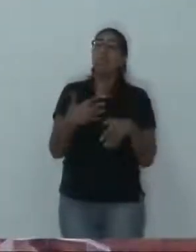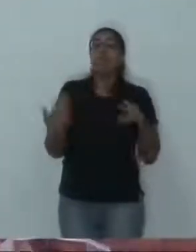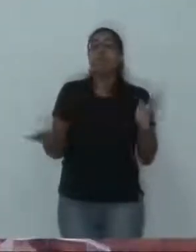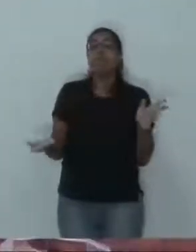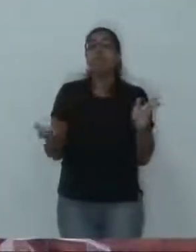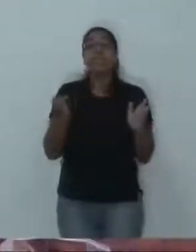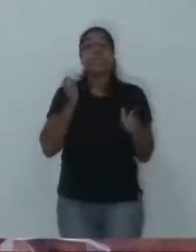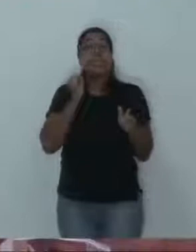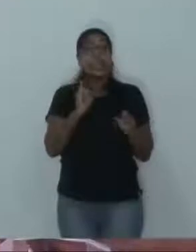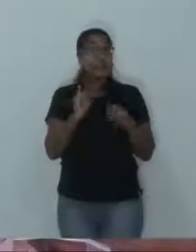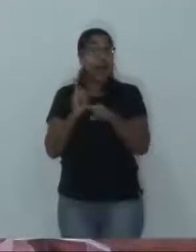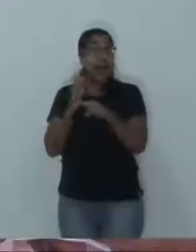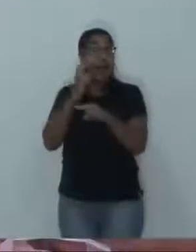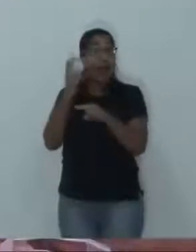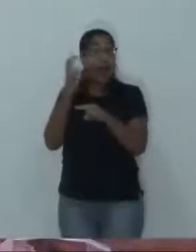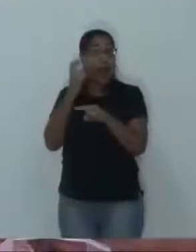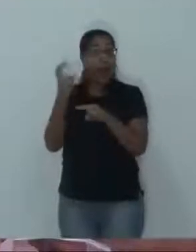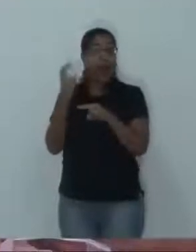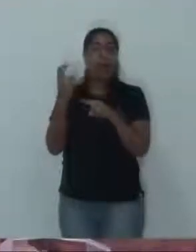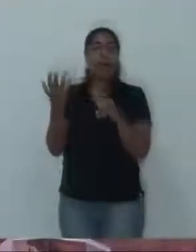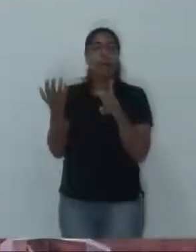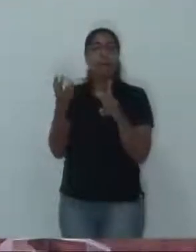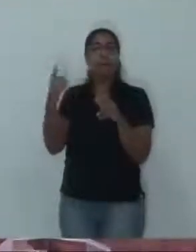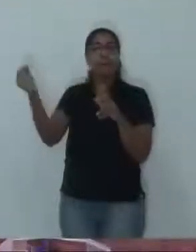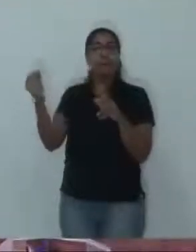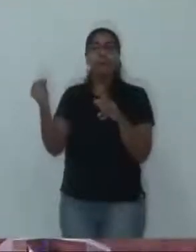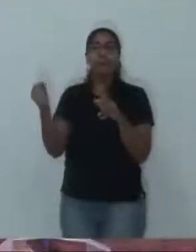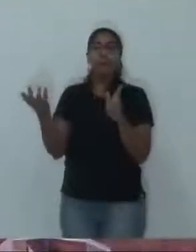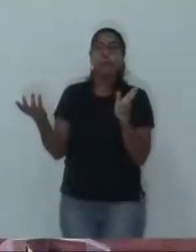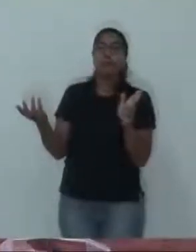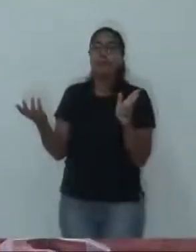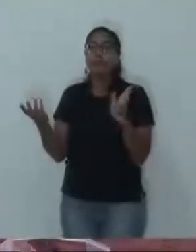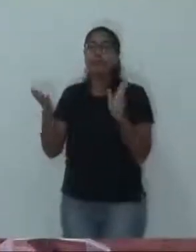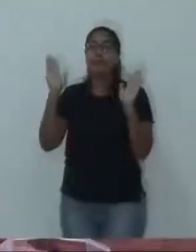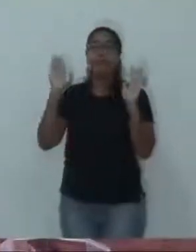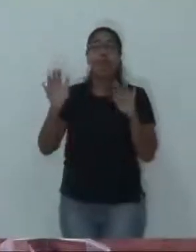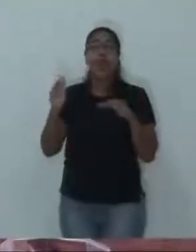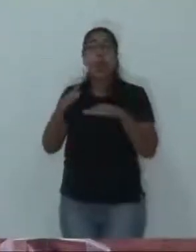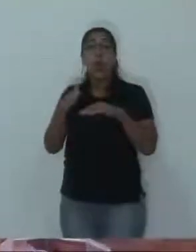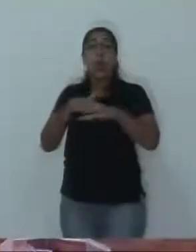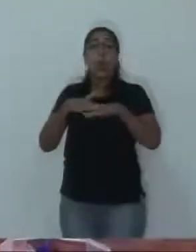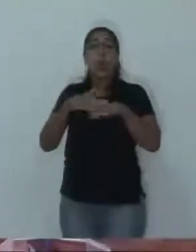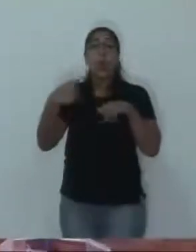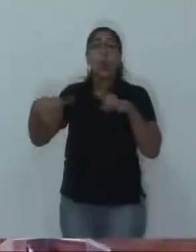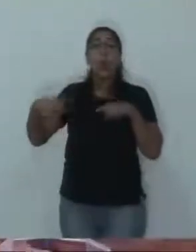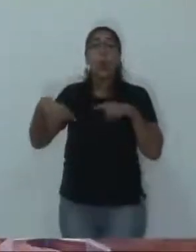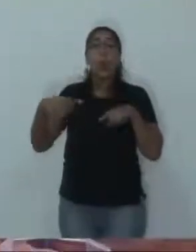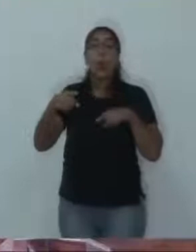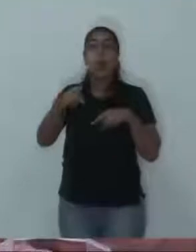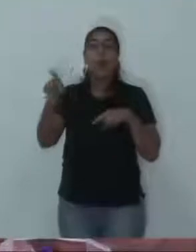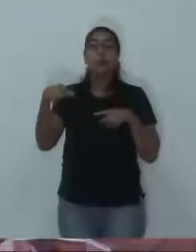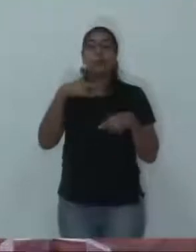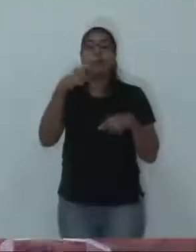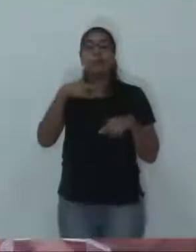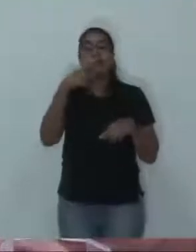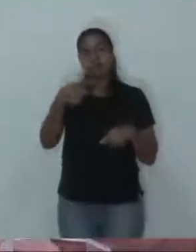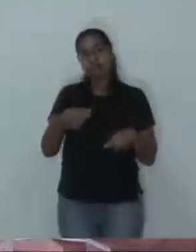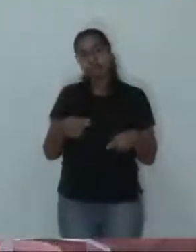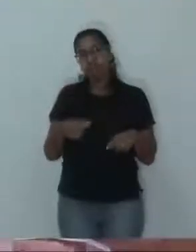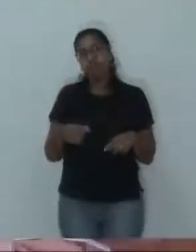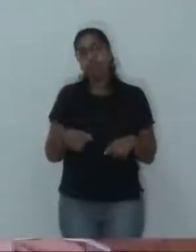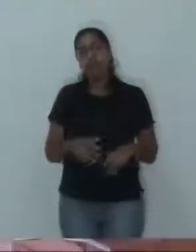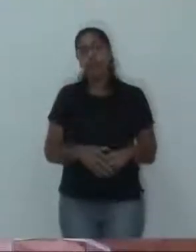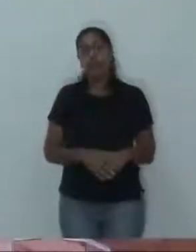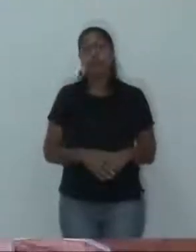perguntar para ele aqui hoje, mas ele não está. Mais uma vez, ele foge dos debates. Mais uma vez, ele foge dos debates. E aí, tem